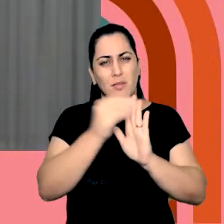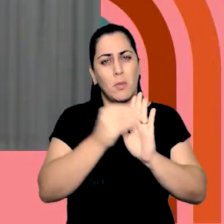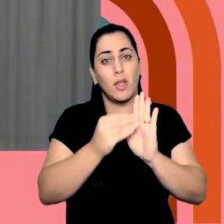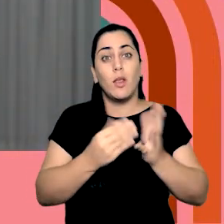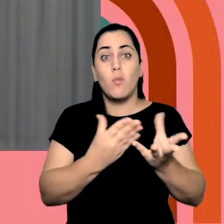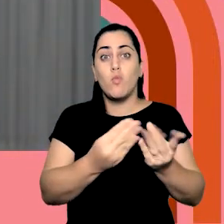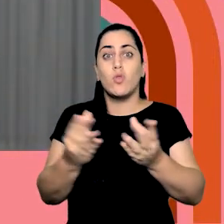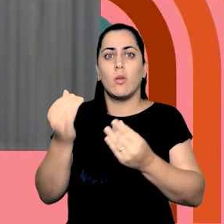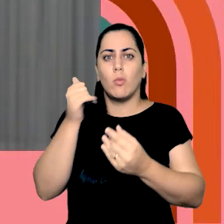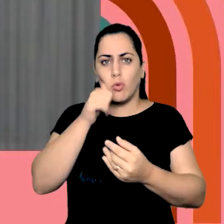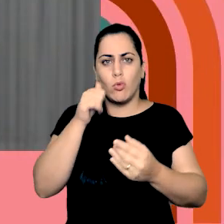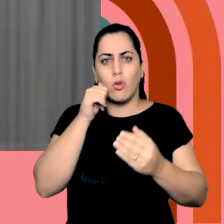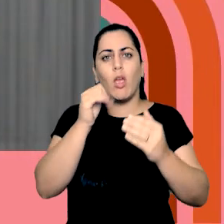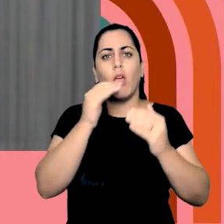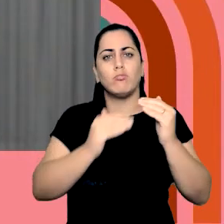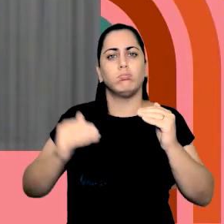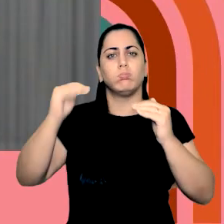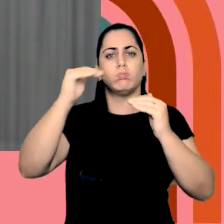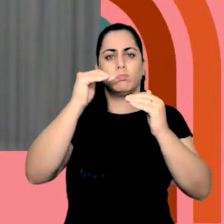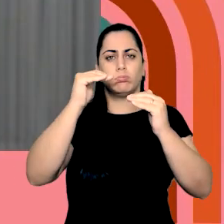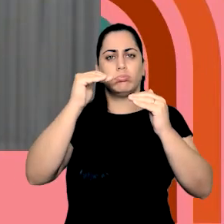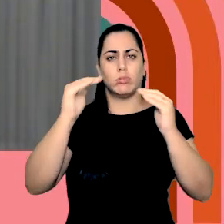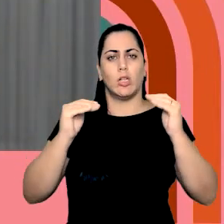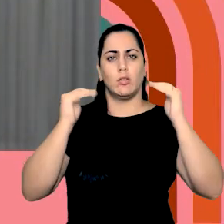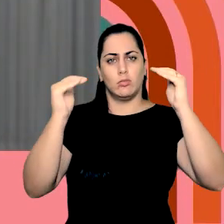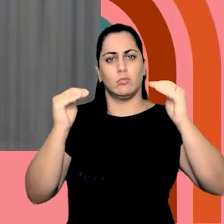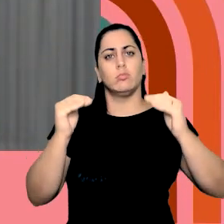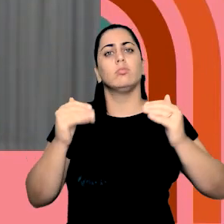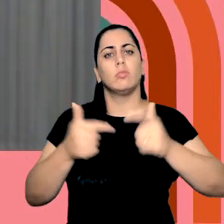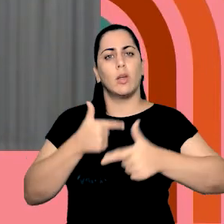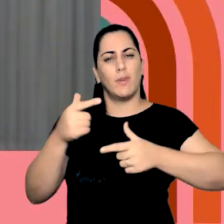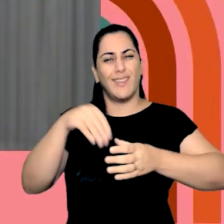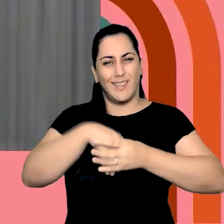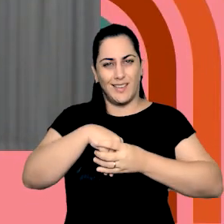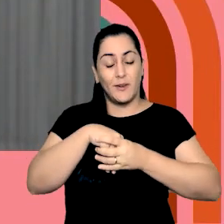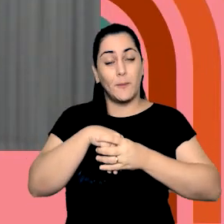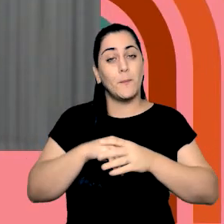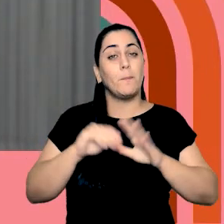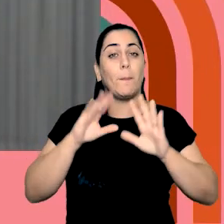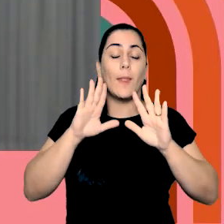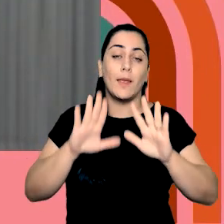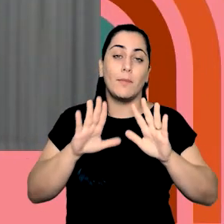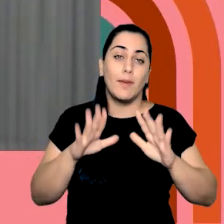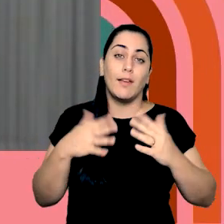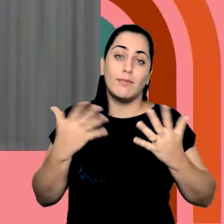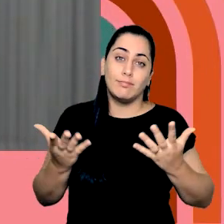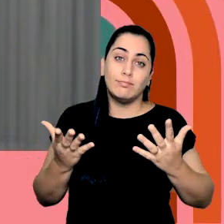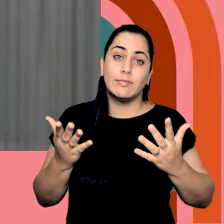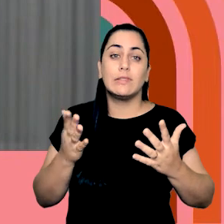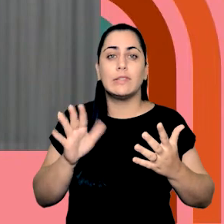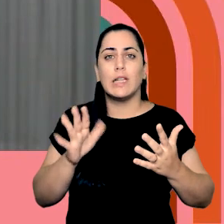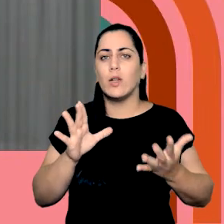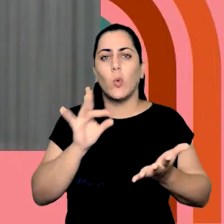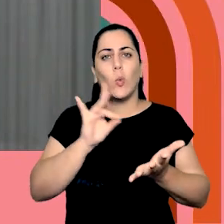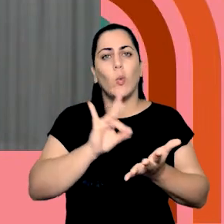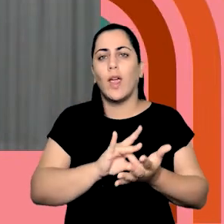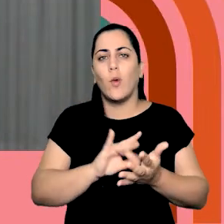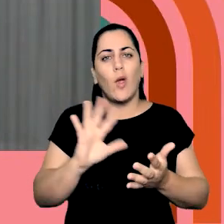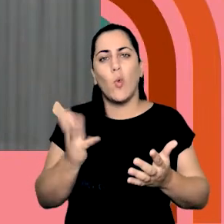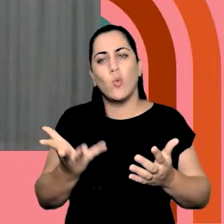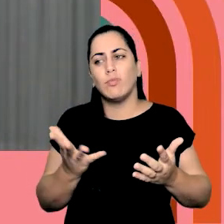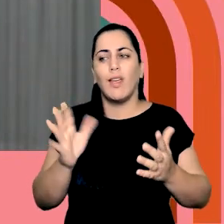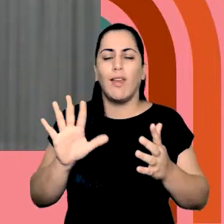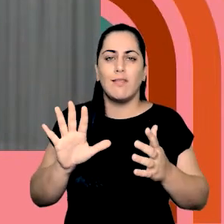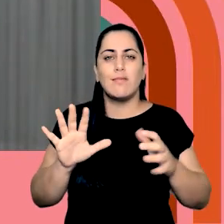muitas mulheres no topo das carreiras internas, mas isso talvez não seja uma realidade em